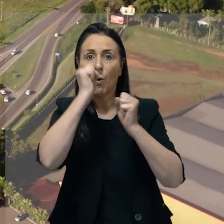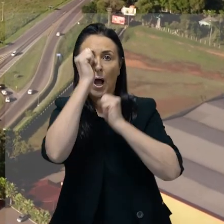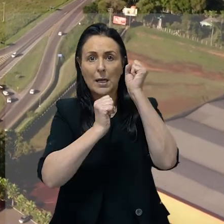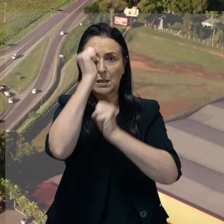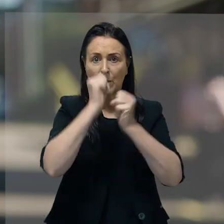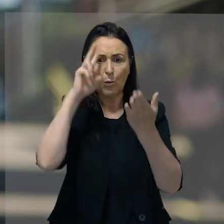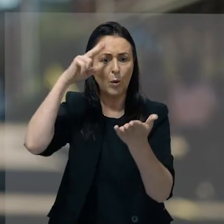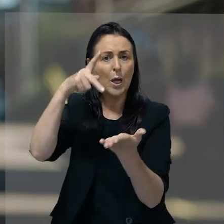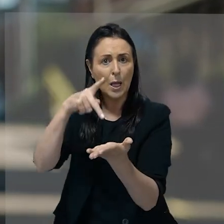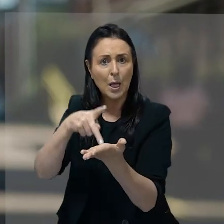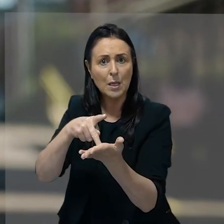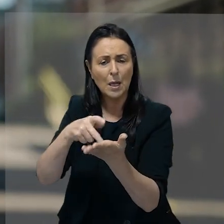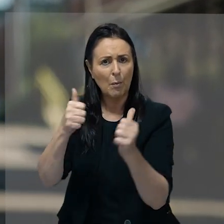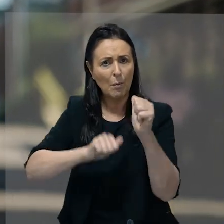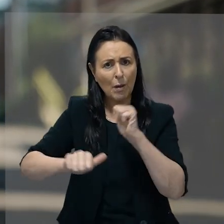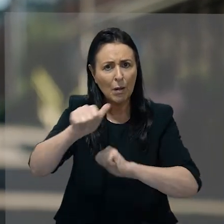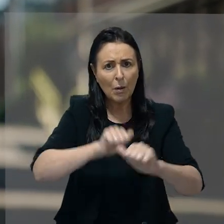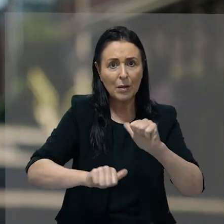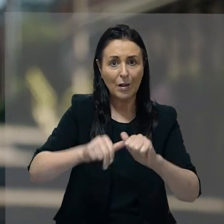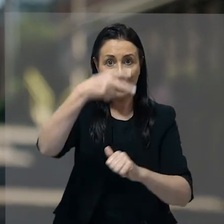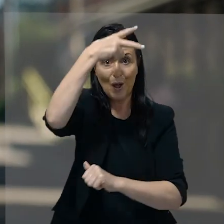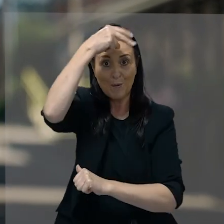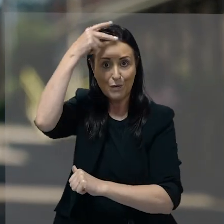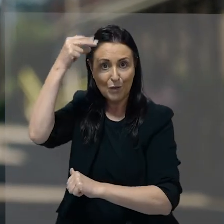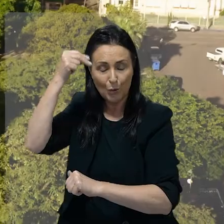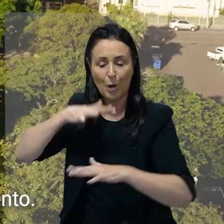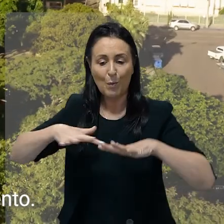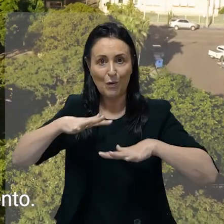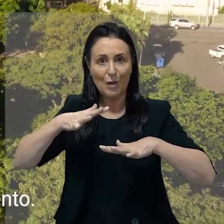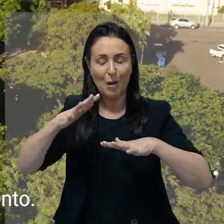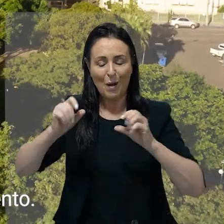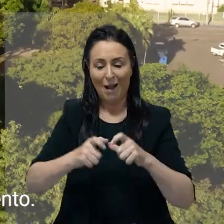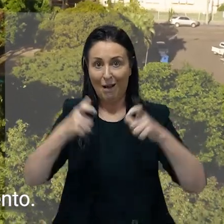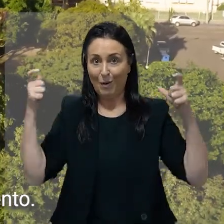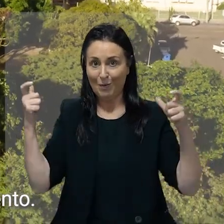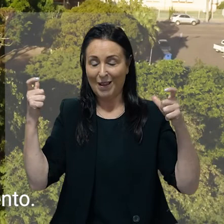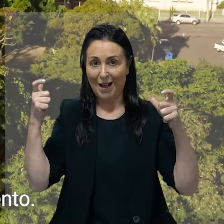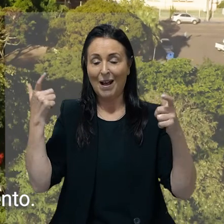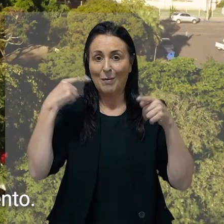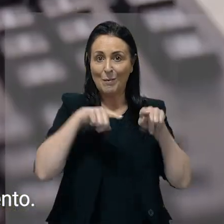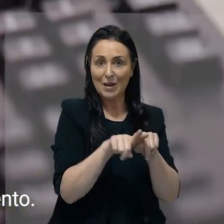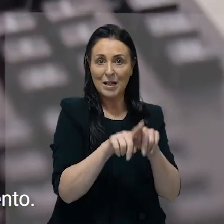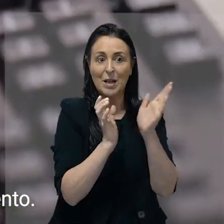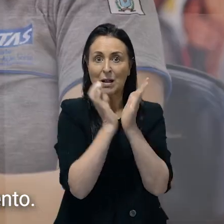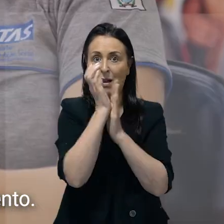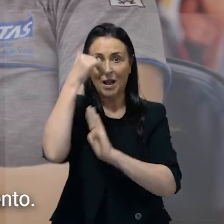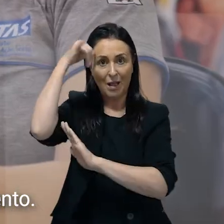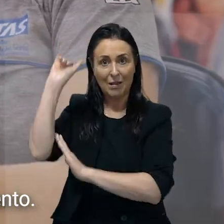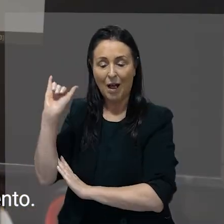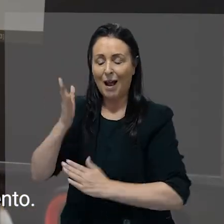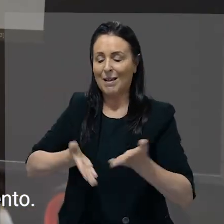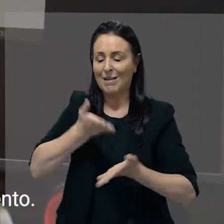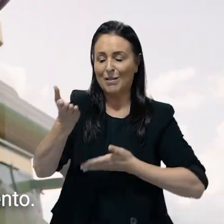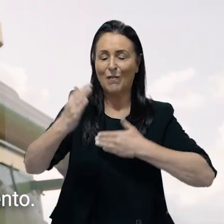instalar por aqui. Em Venâncio, as empresas são reconhecidas pela alta eficiência e a prefeitura movimenta-se para ampliar parcerias,